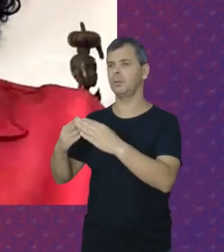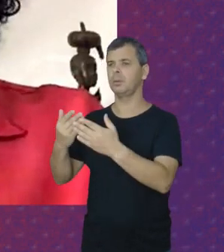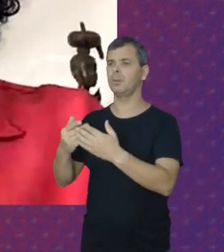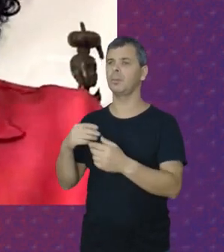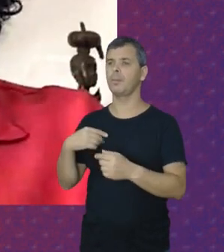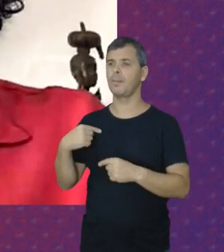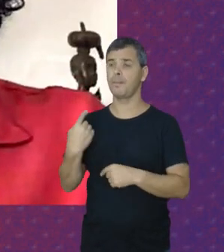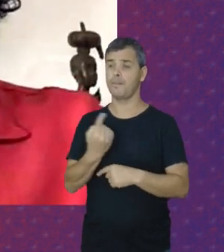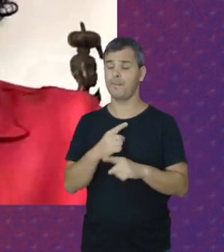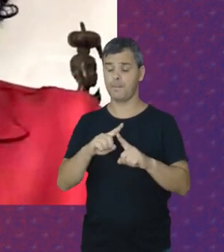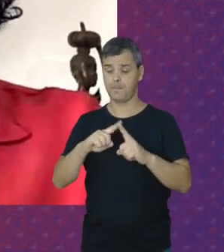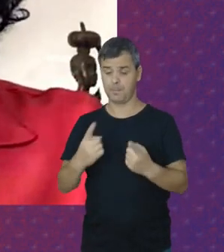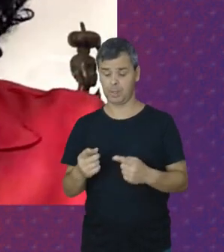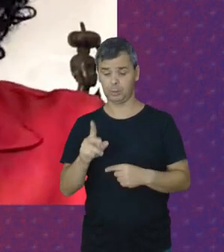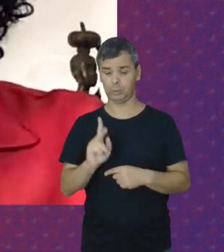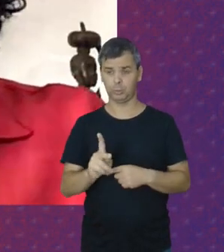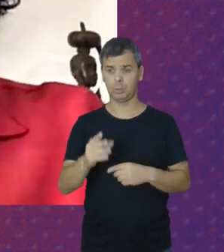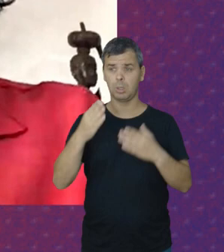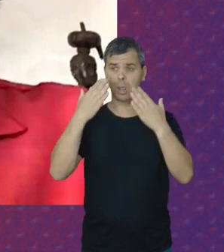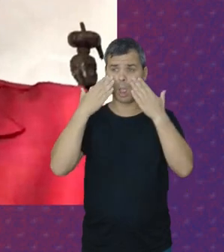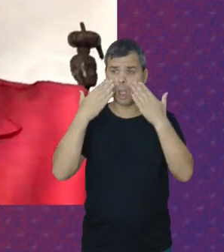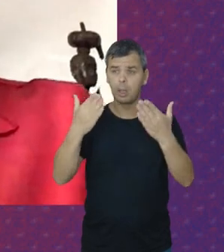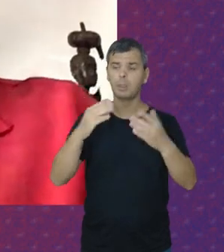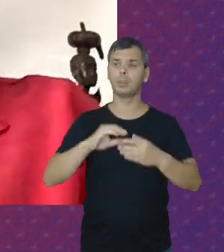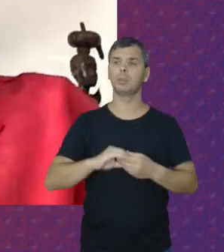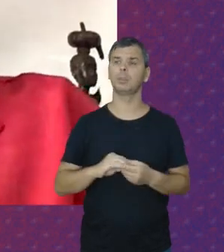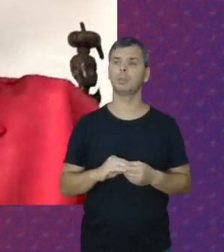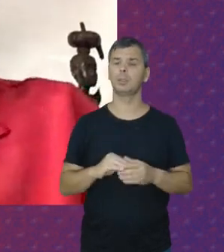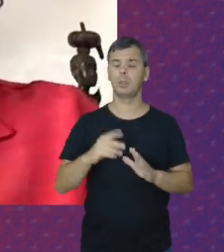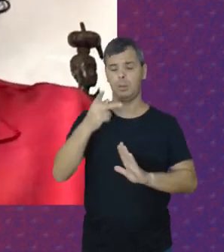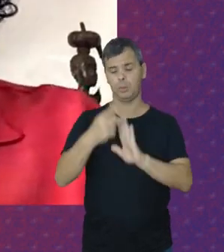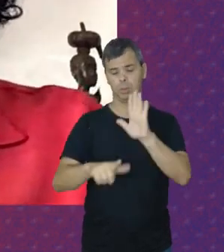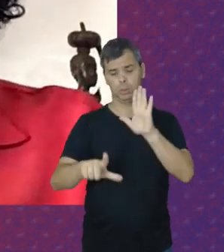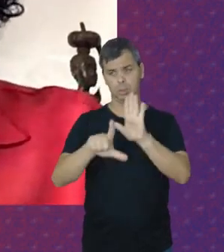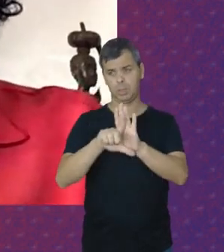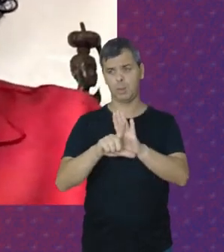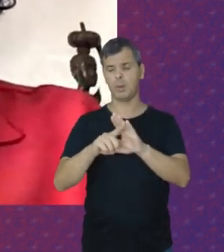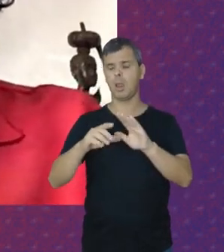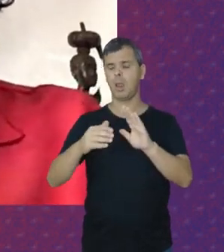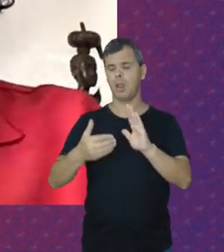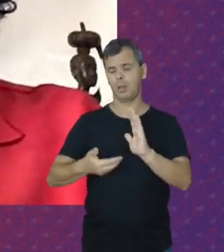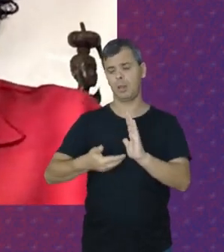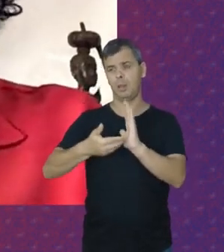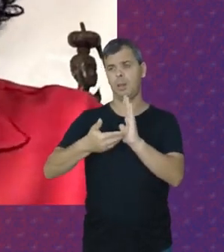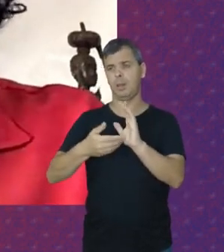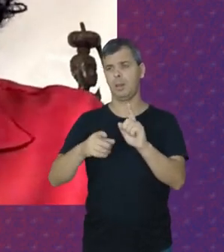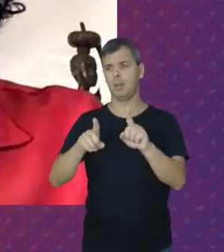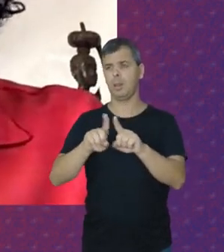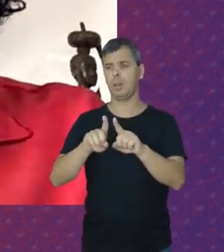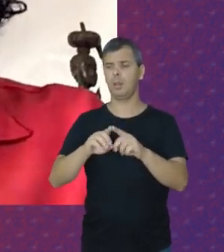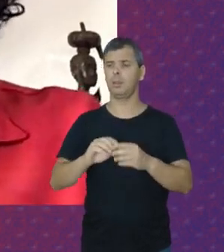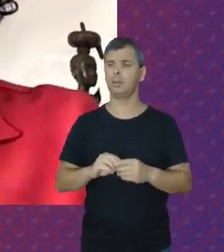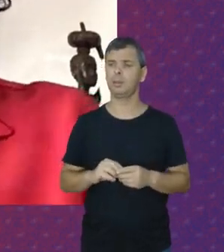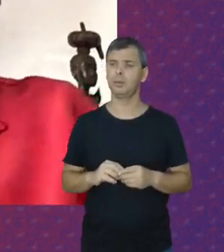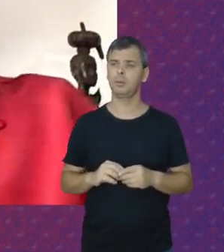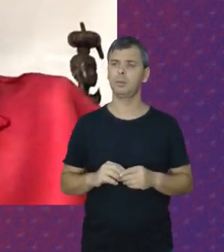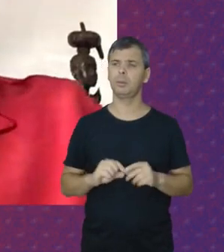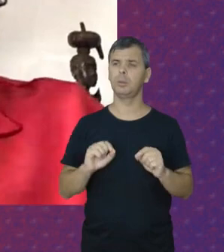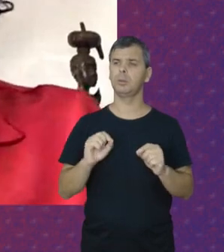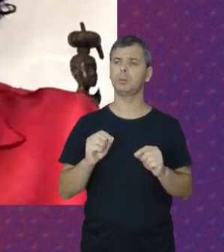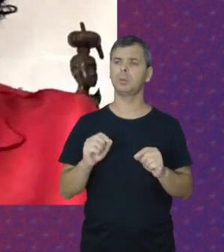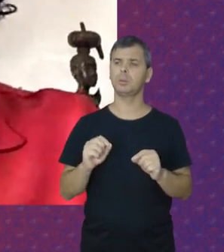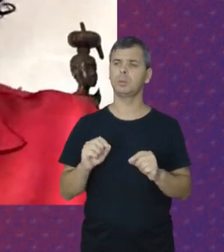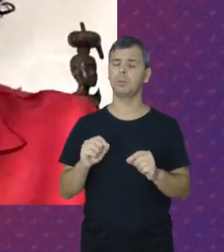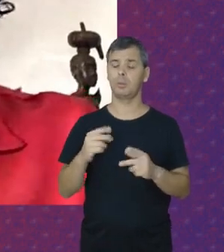continuamos Lutando Apresentando Projeto de lei Na Câmara E tudo mais O que